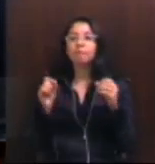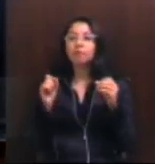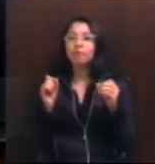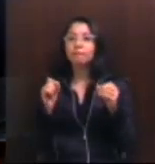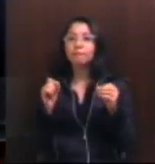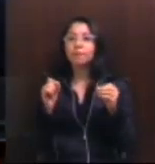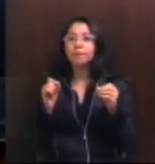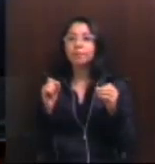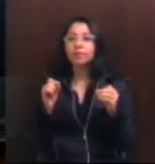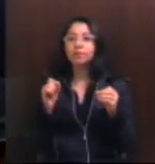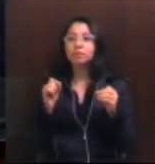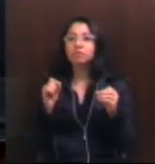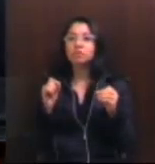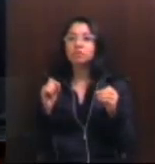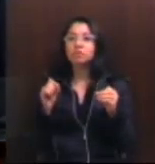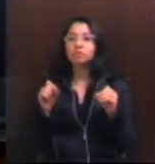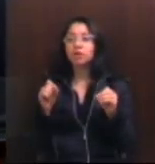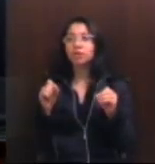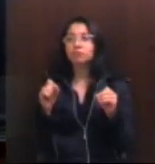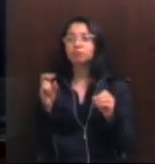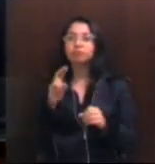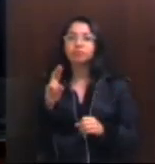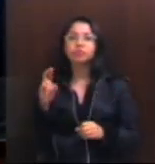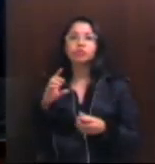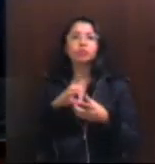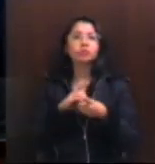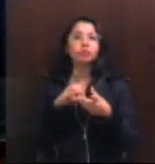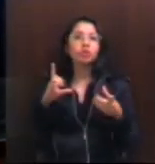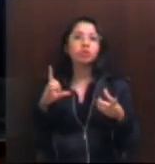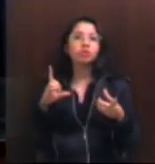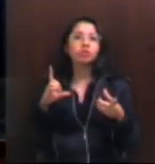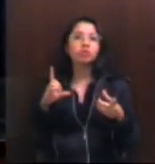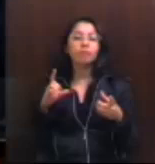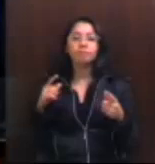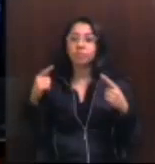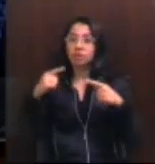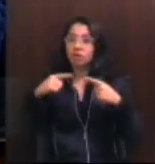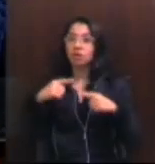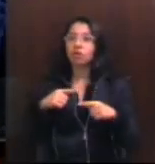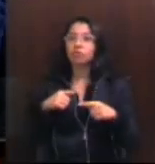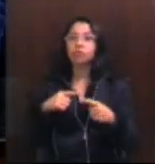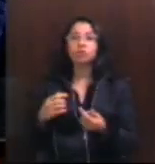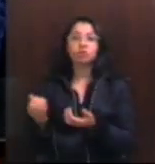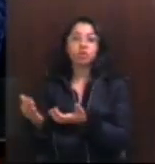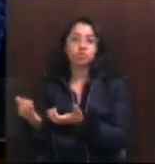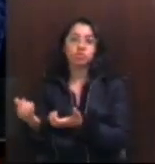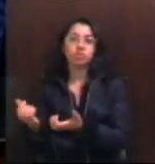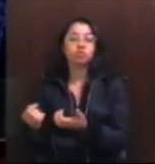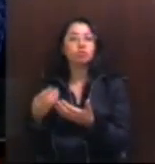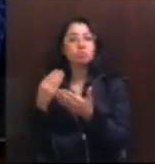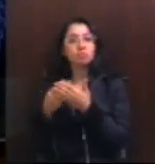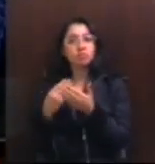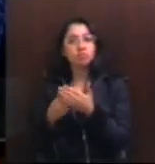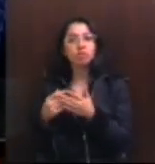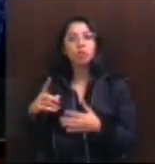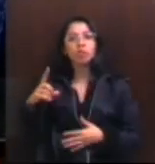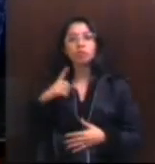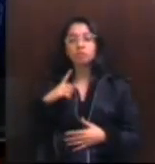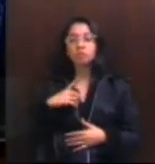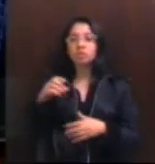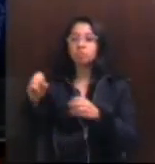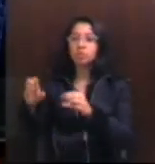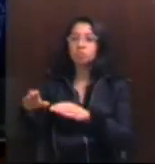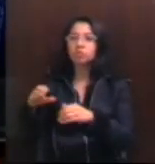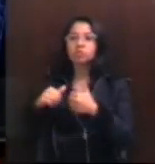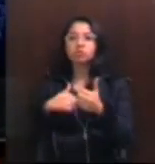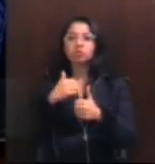ser considerado democracia, se não a luta da juventude para que a sua escola tenha uma educação de qualidade? Porque